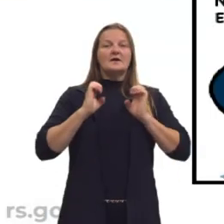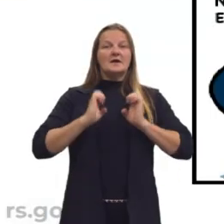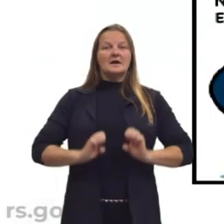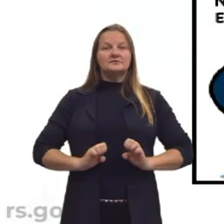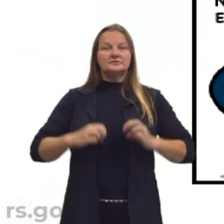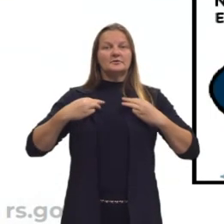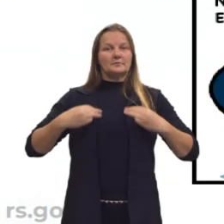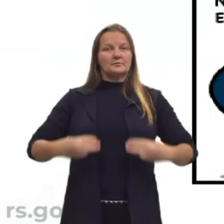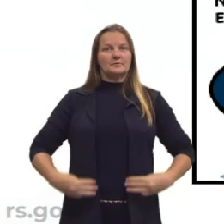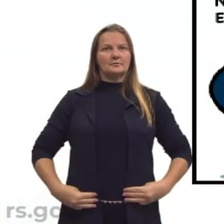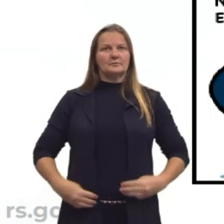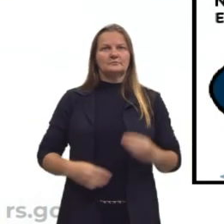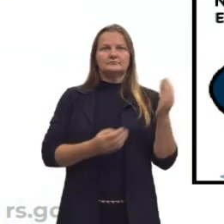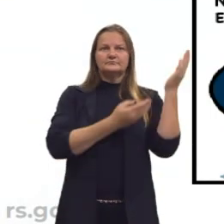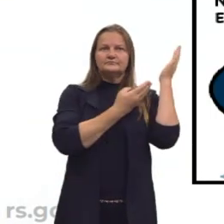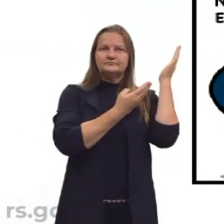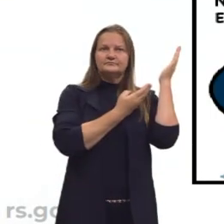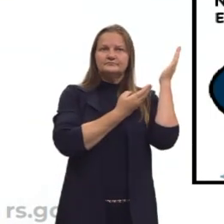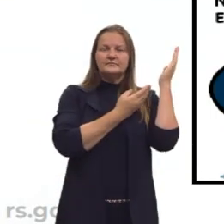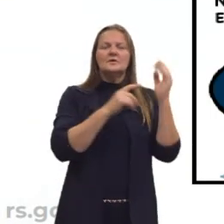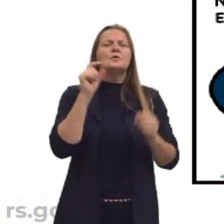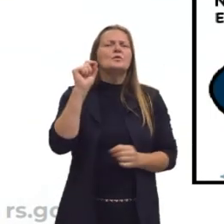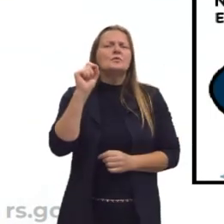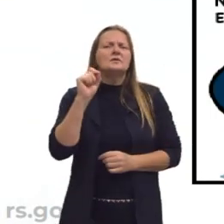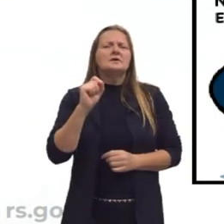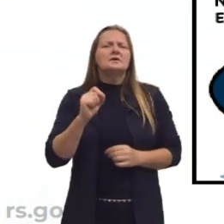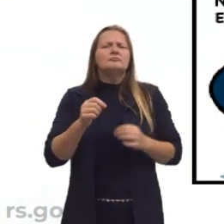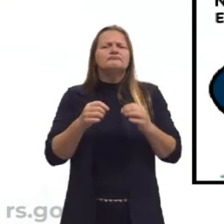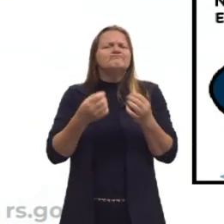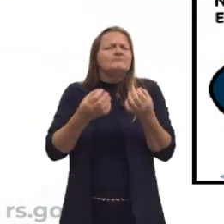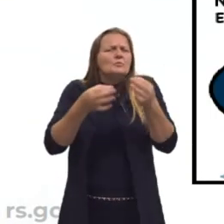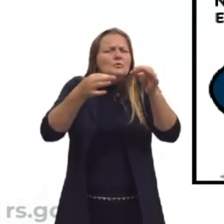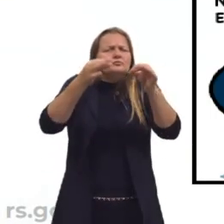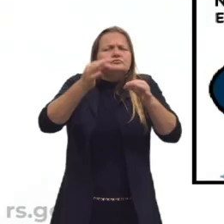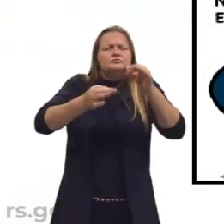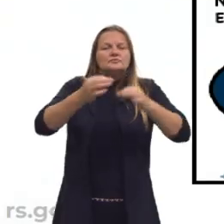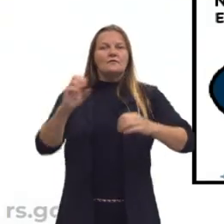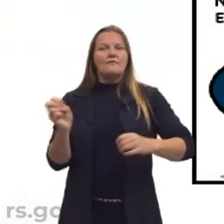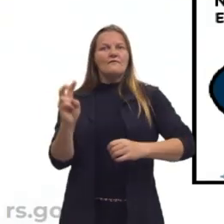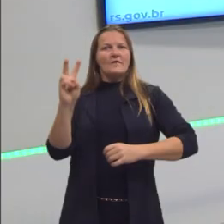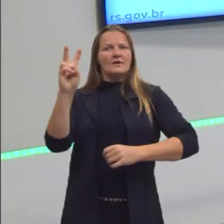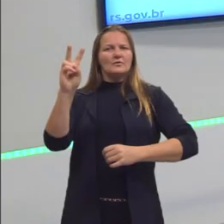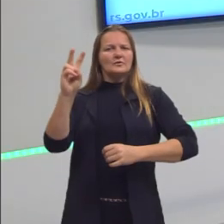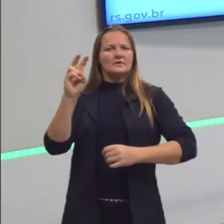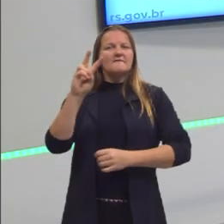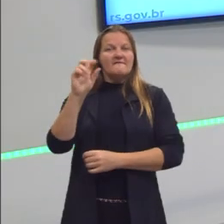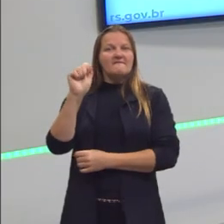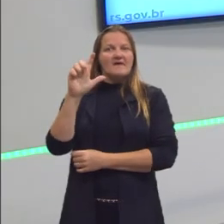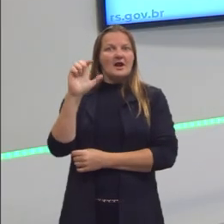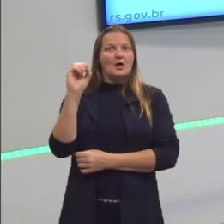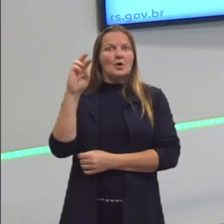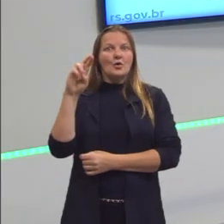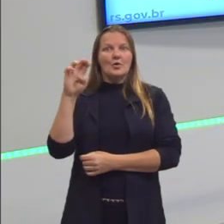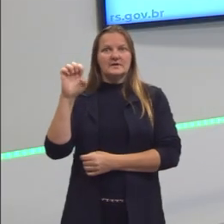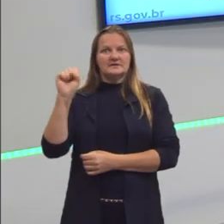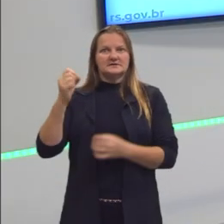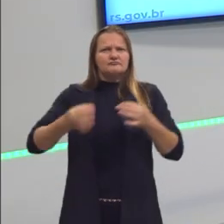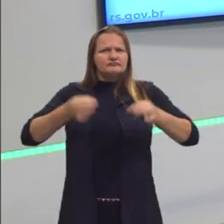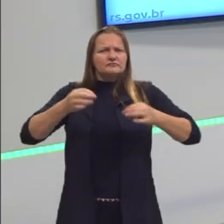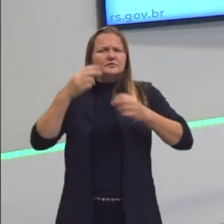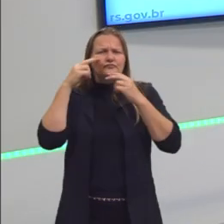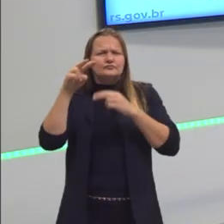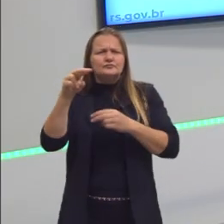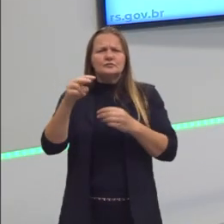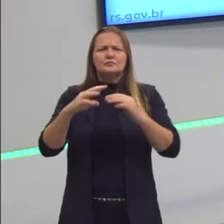moral. O que é juízo de realidade e juízo de valor? Quando nós vemos as coisas, a